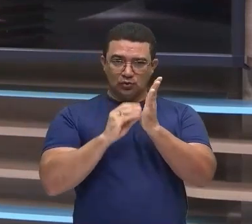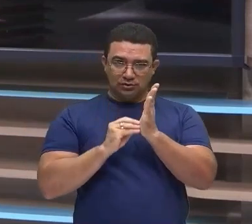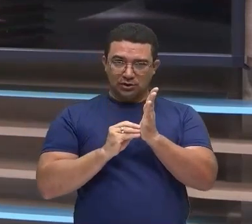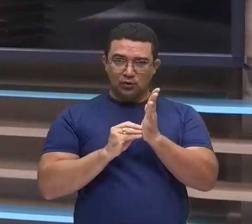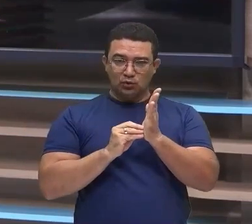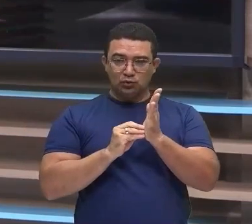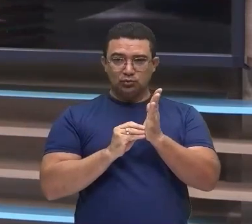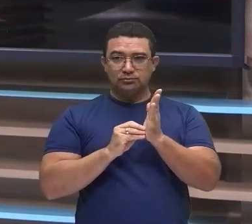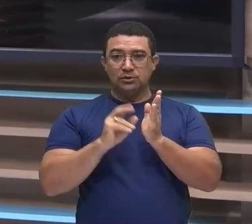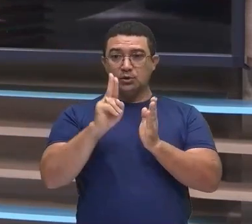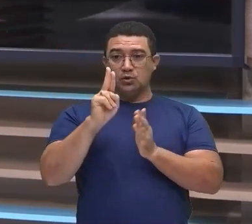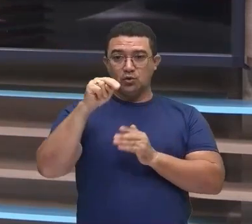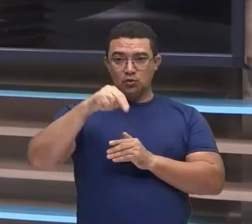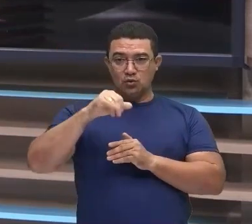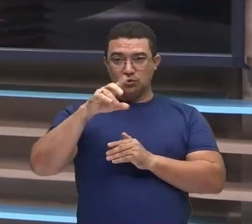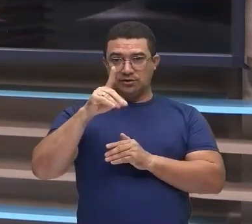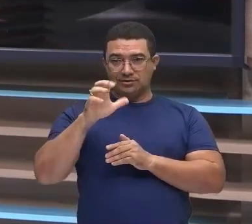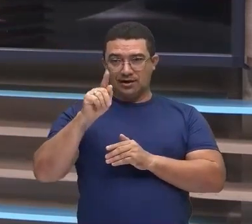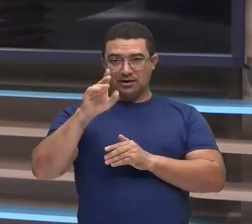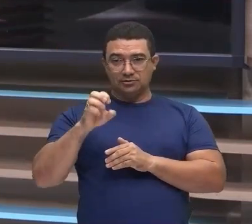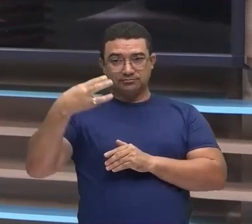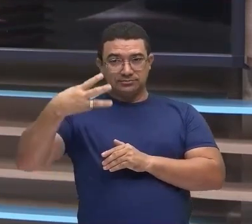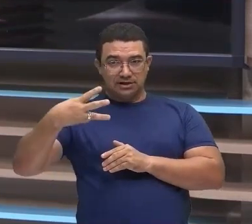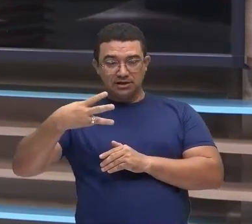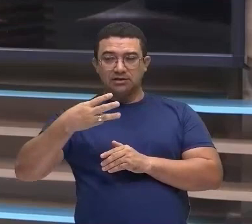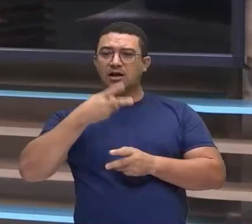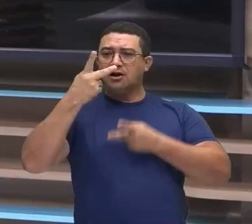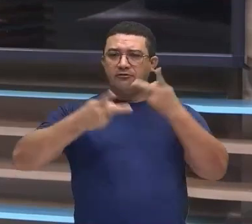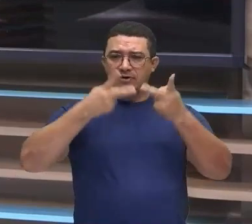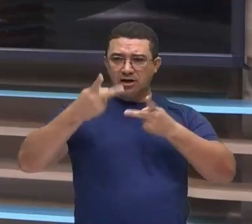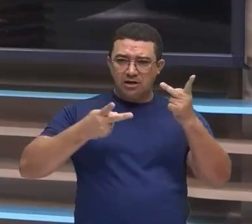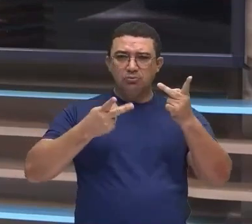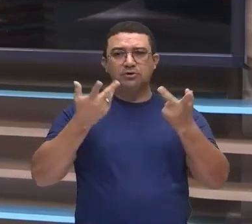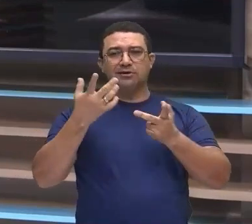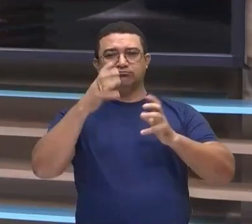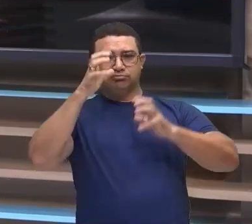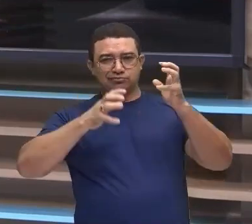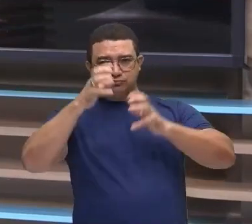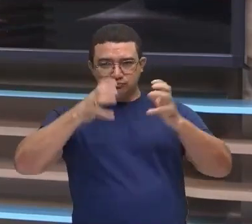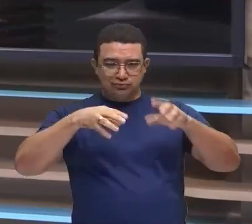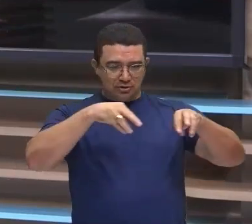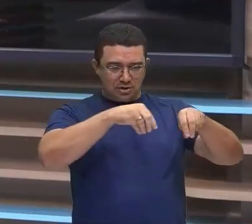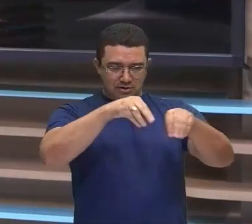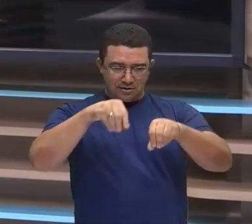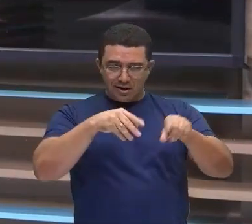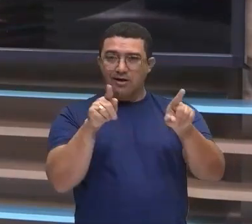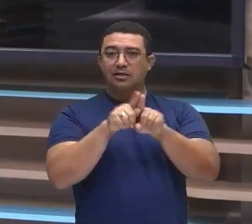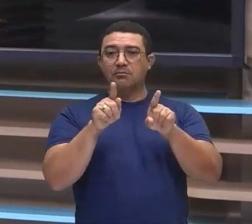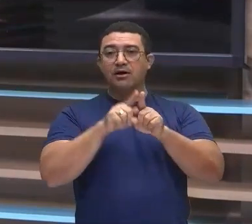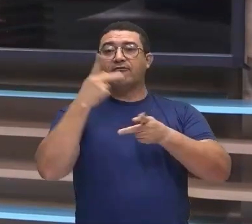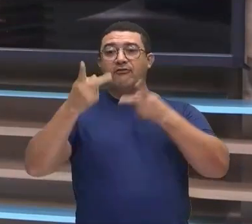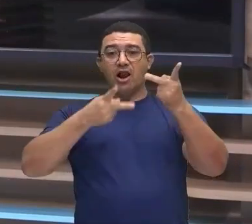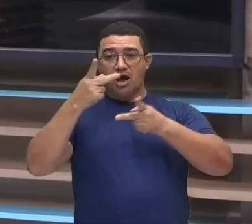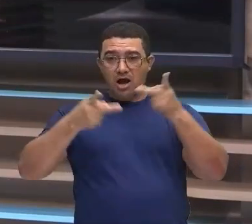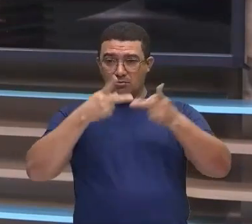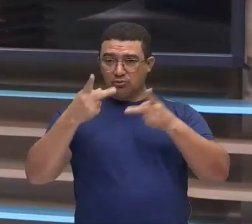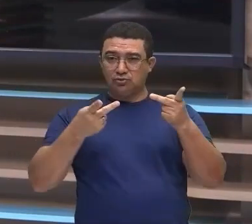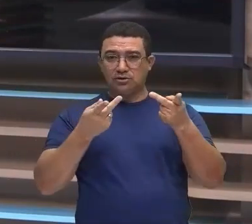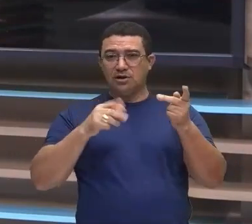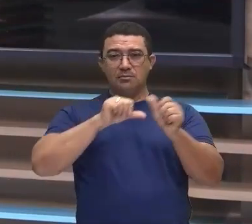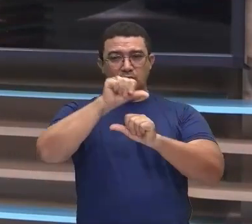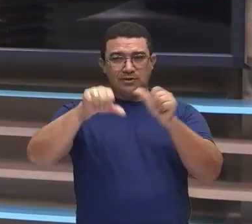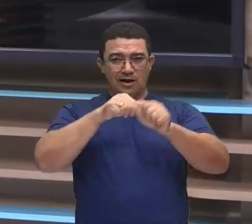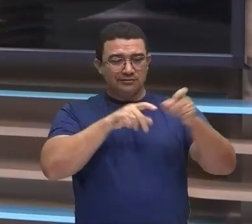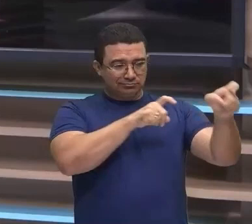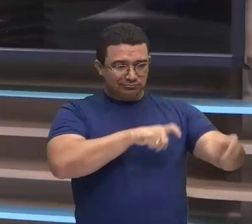dessa unidade 3, onde nós falamos sobre os conflitos de terra, falamos um pouco sobre reforma agrária, falamos sobre